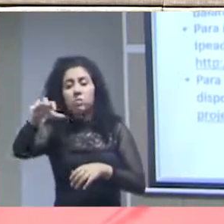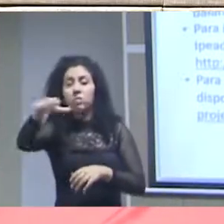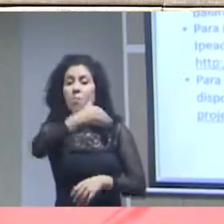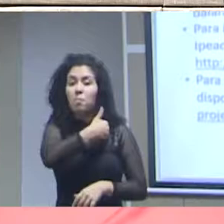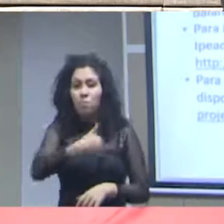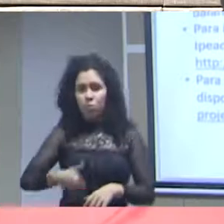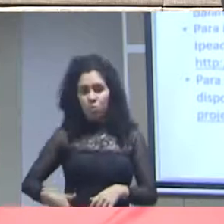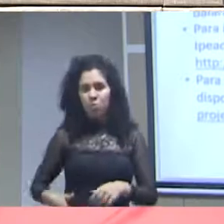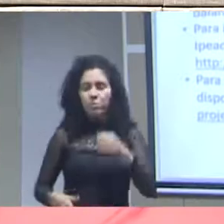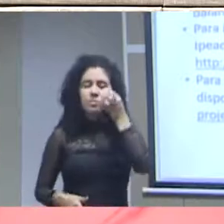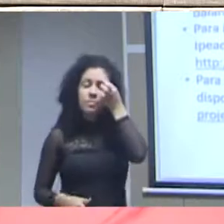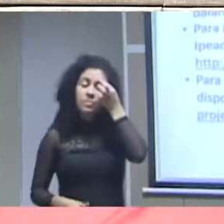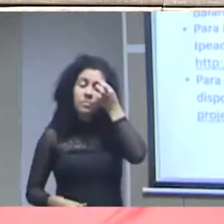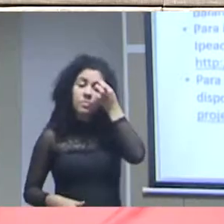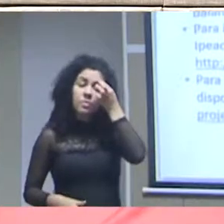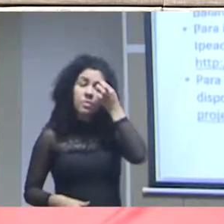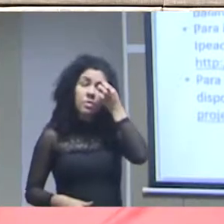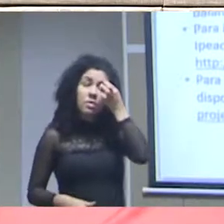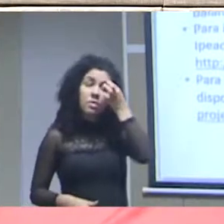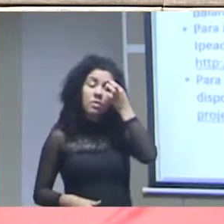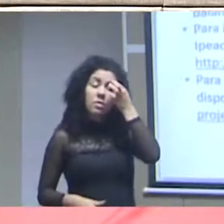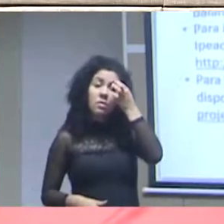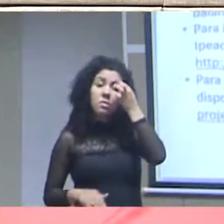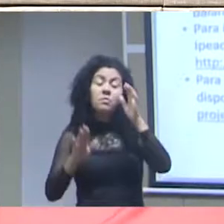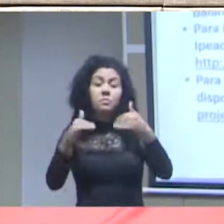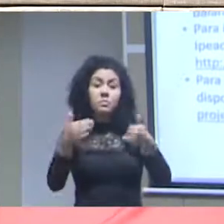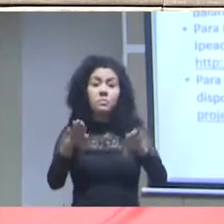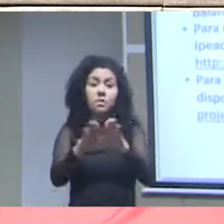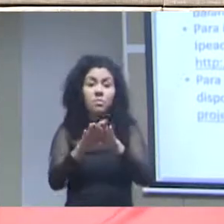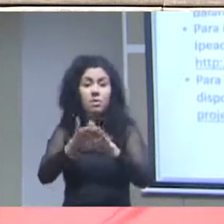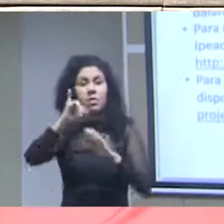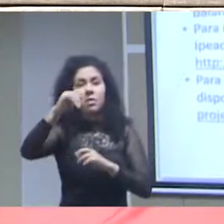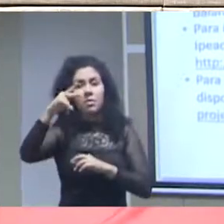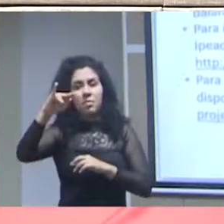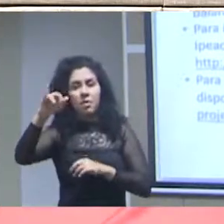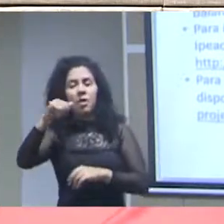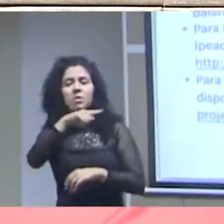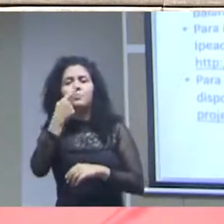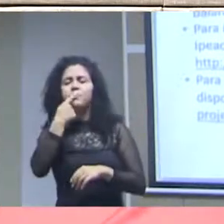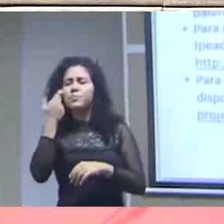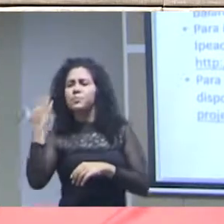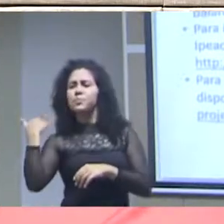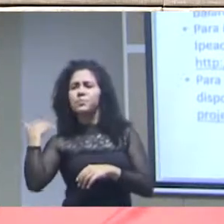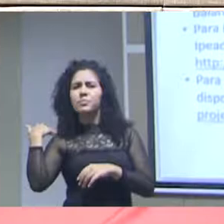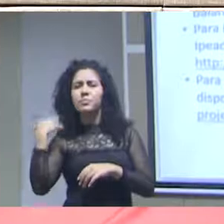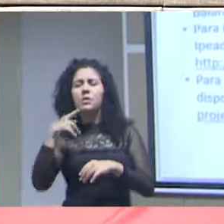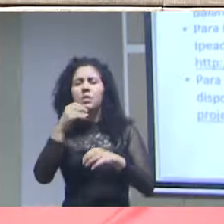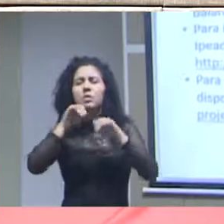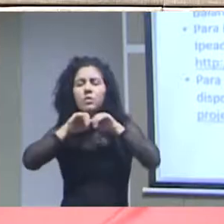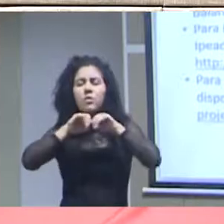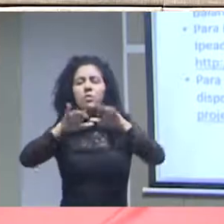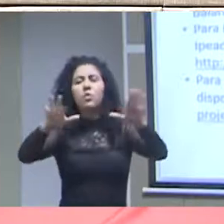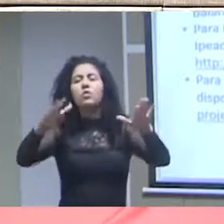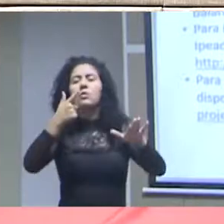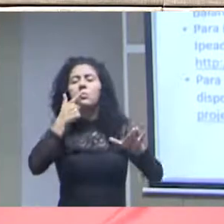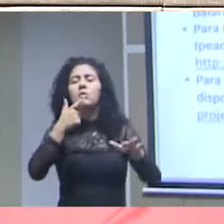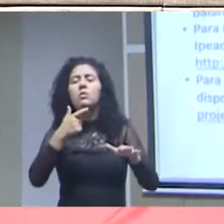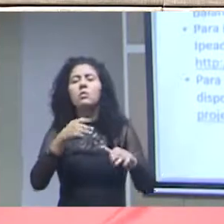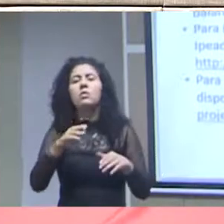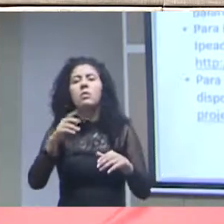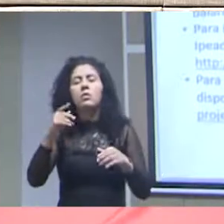e também o IPEA publicou recentemente um pacote específico na linguagem